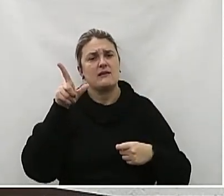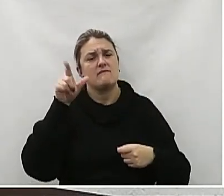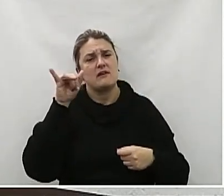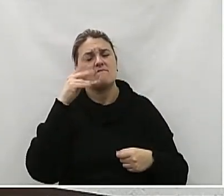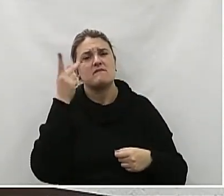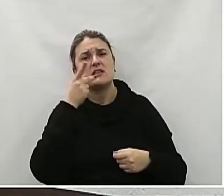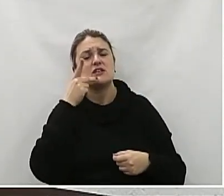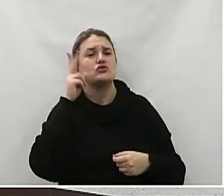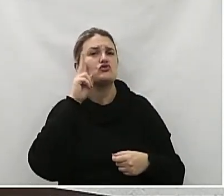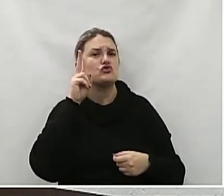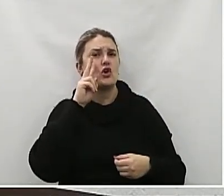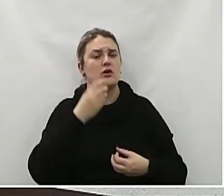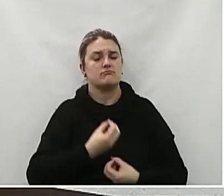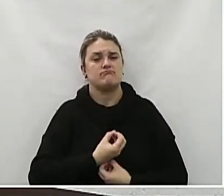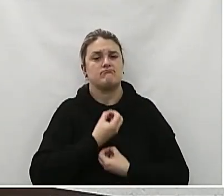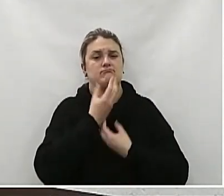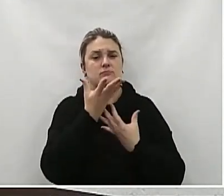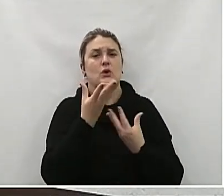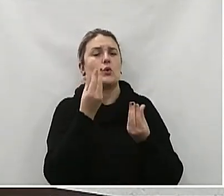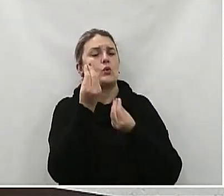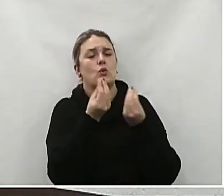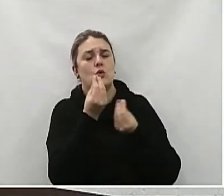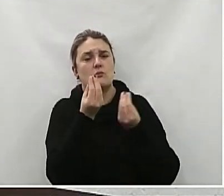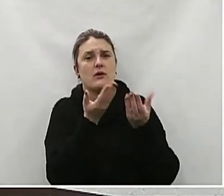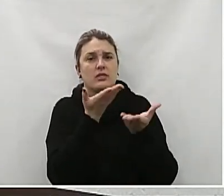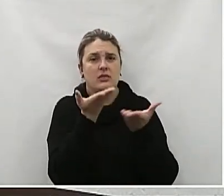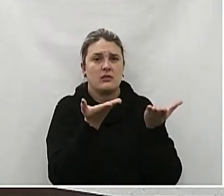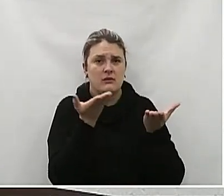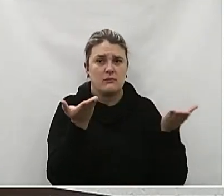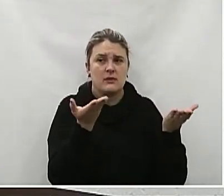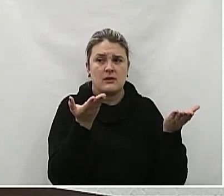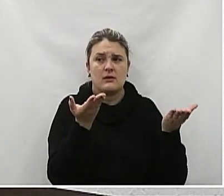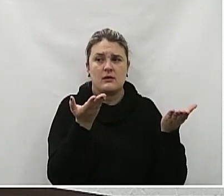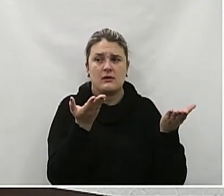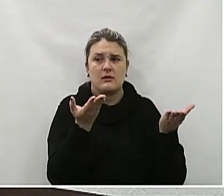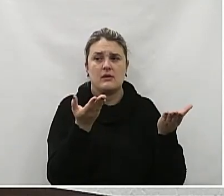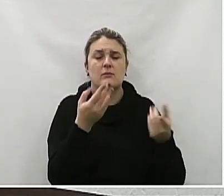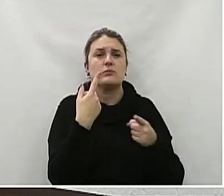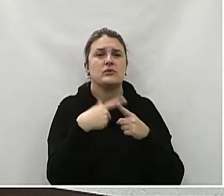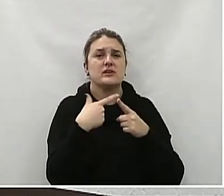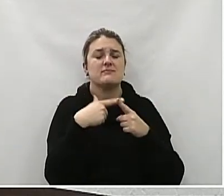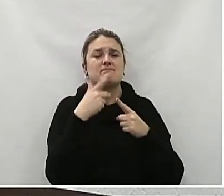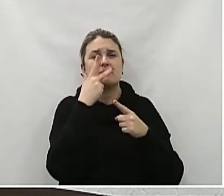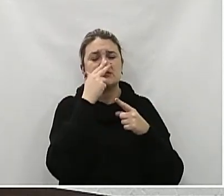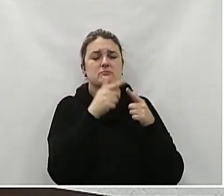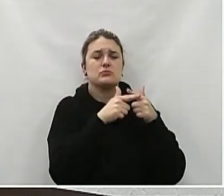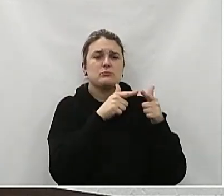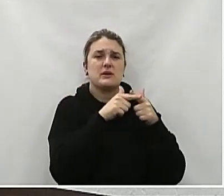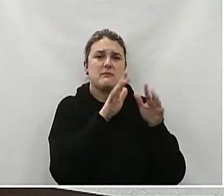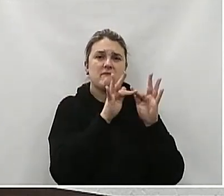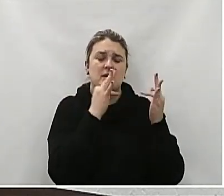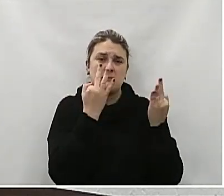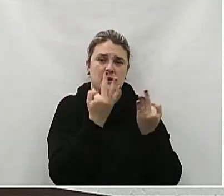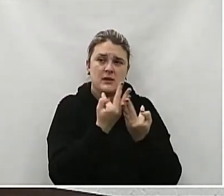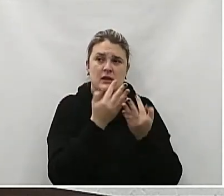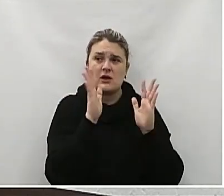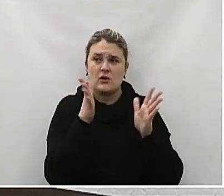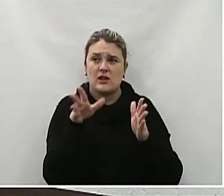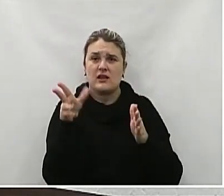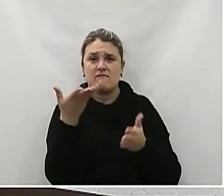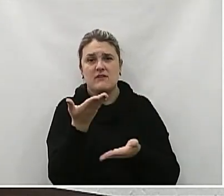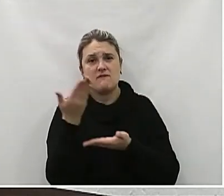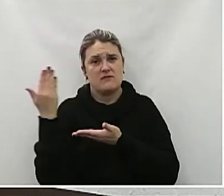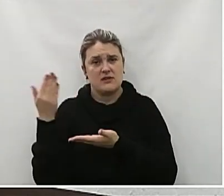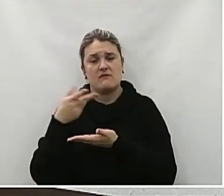um depoimento De atendimento Da situação frágil, familiar que ela passou Por